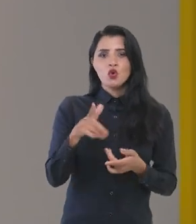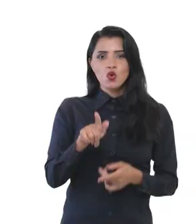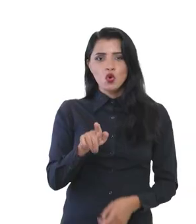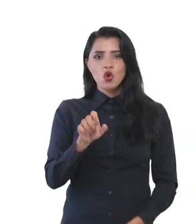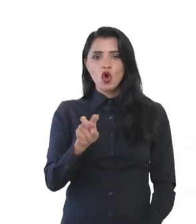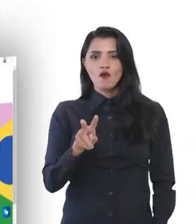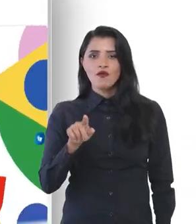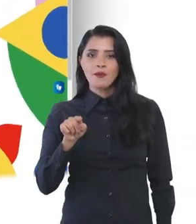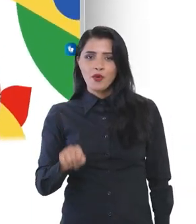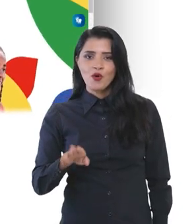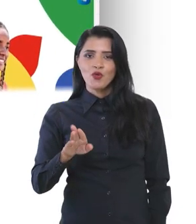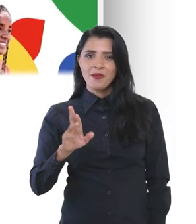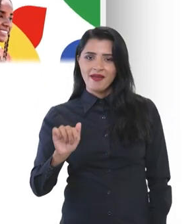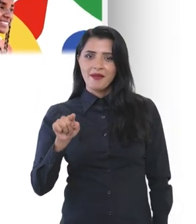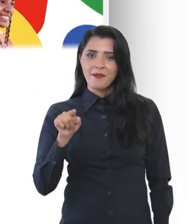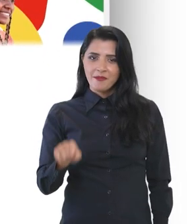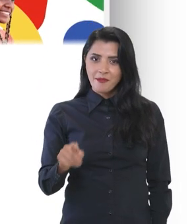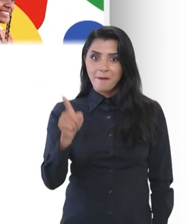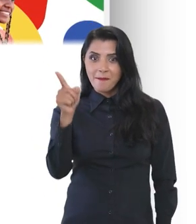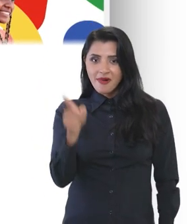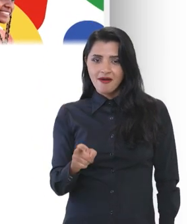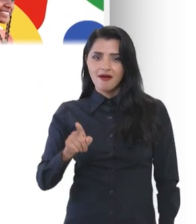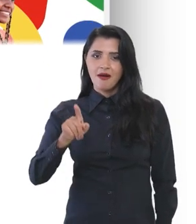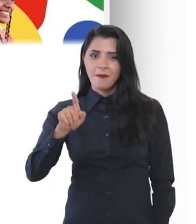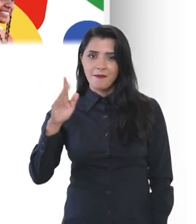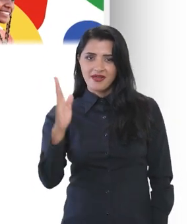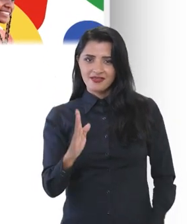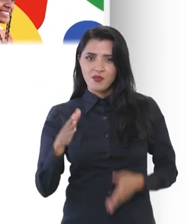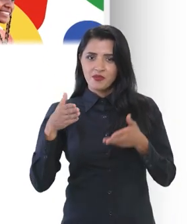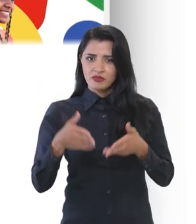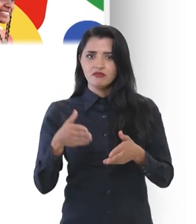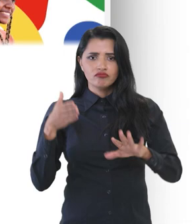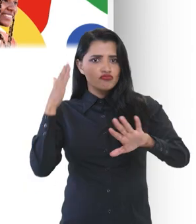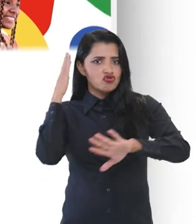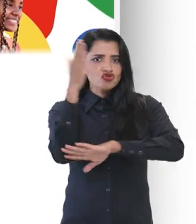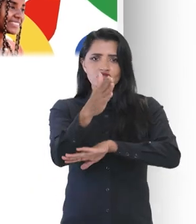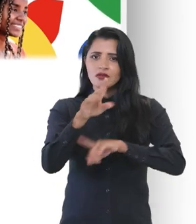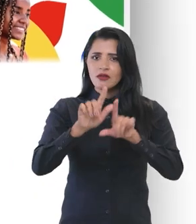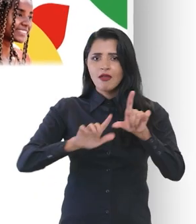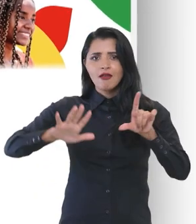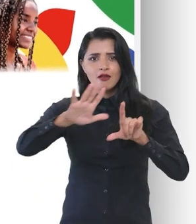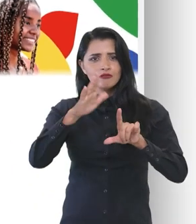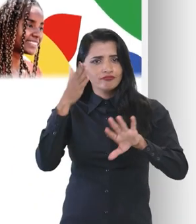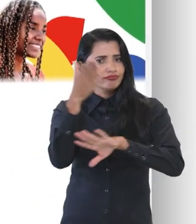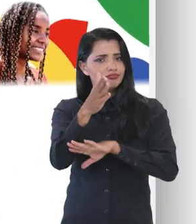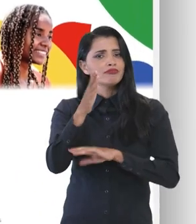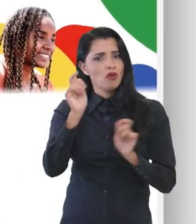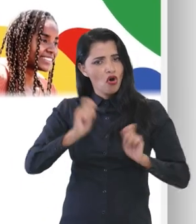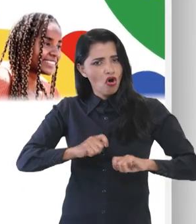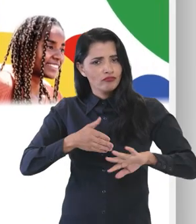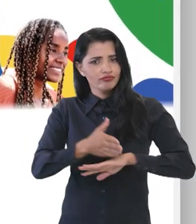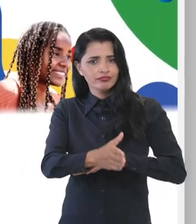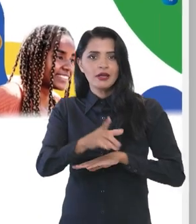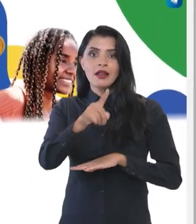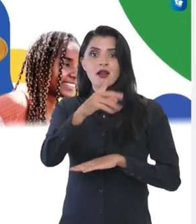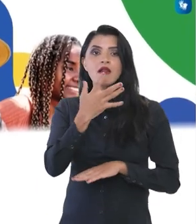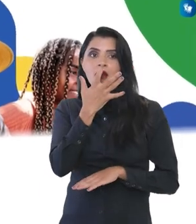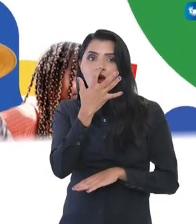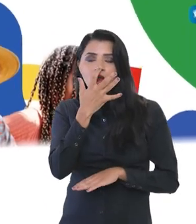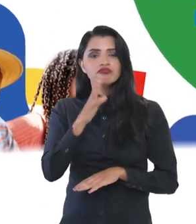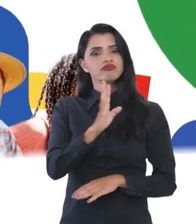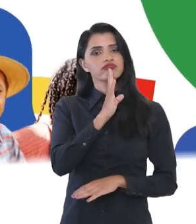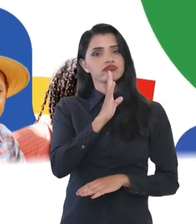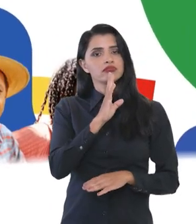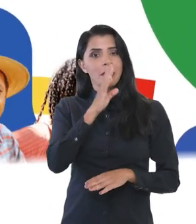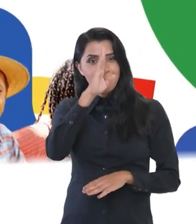gov.br barra Brasil Participativo, você entra direto na plataforma de participação. E ali você vai